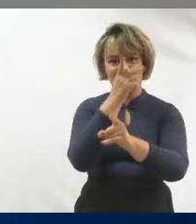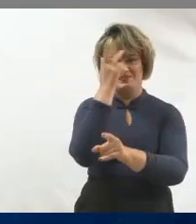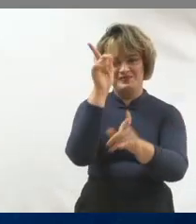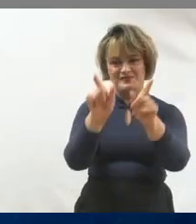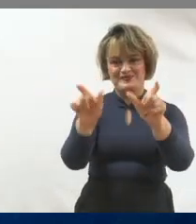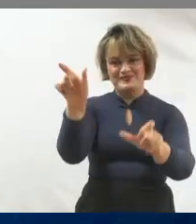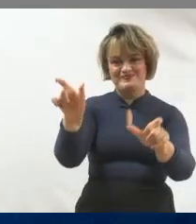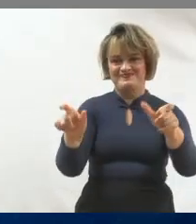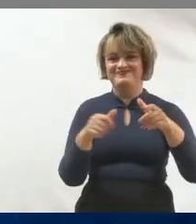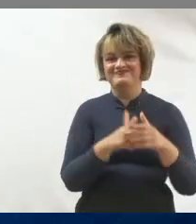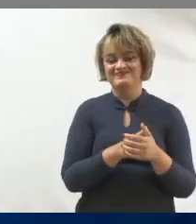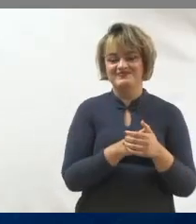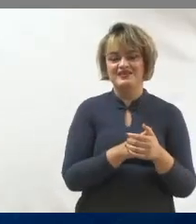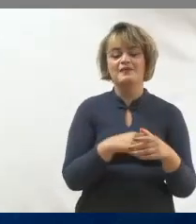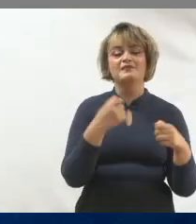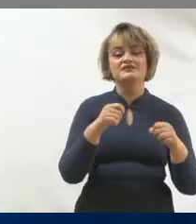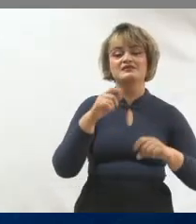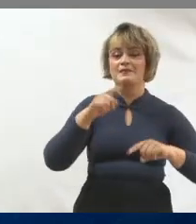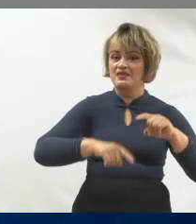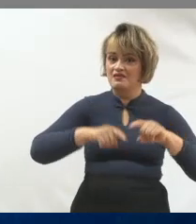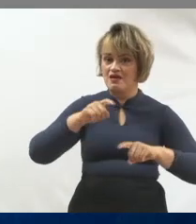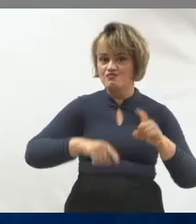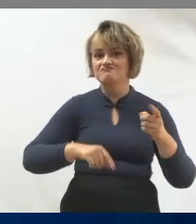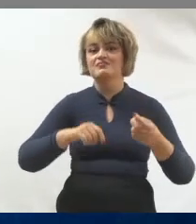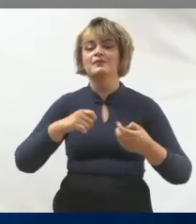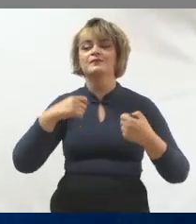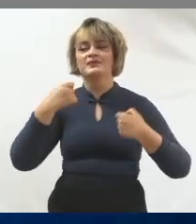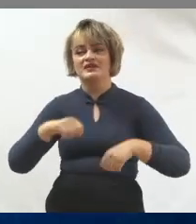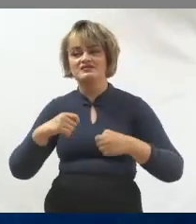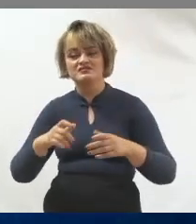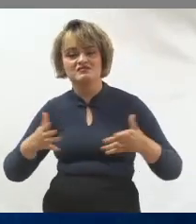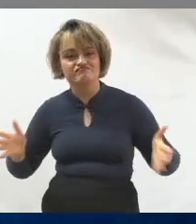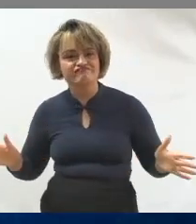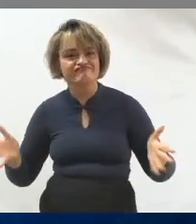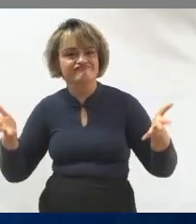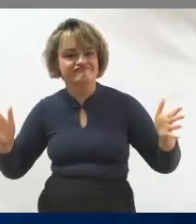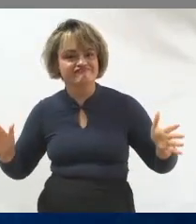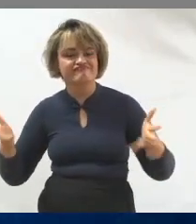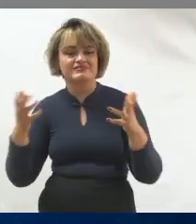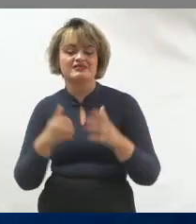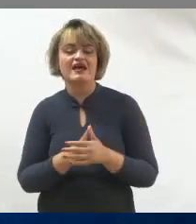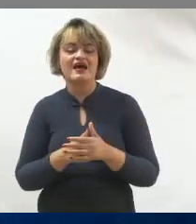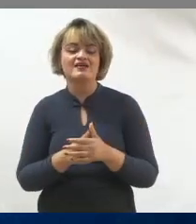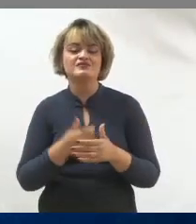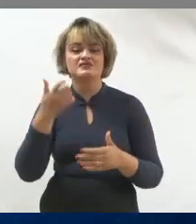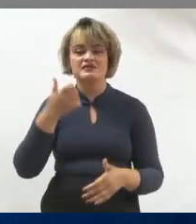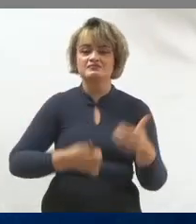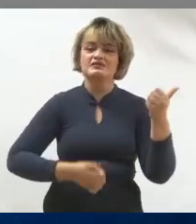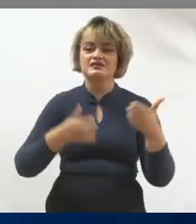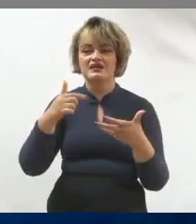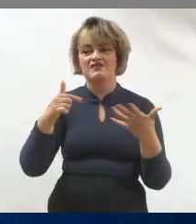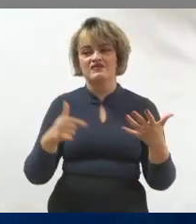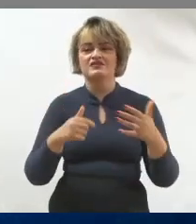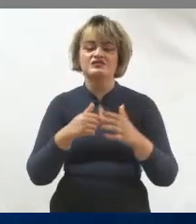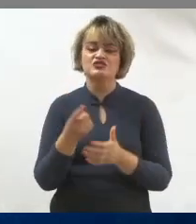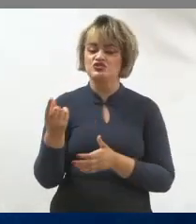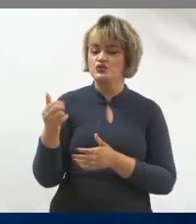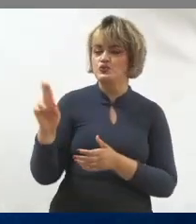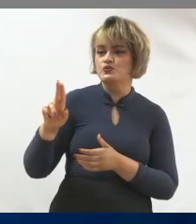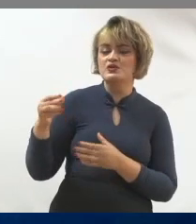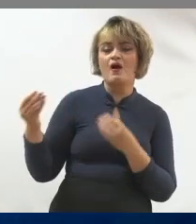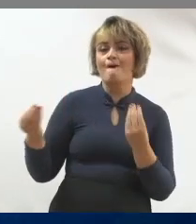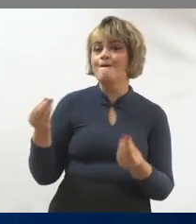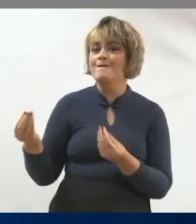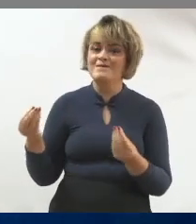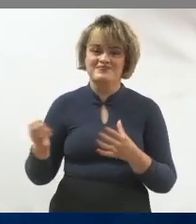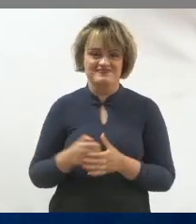em mais pessoas, eu preciso de mais material de campanha, eu preciso fazer impulsionamento. Aí você vai explicar como você vai usar esse dinheiro na